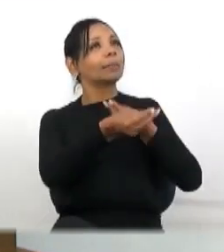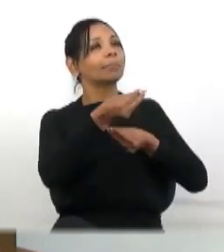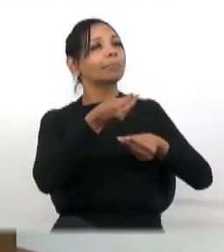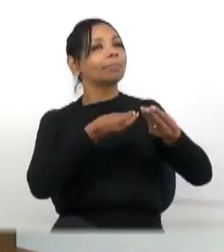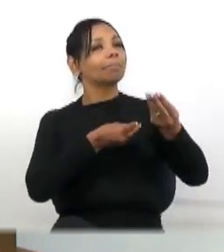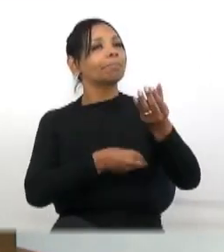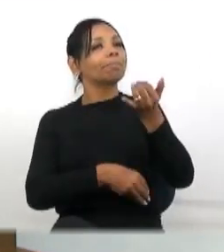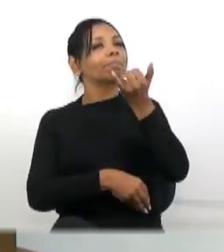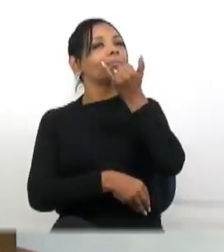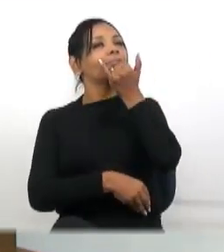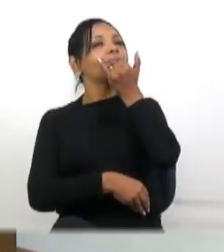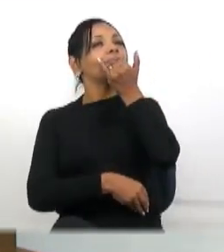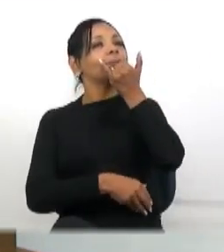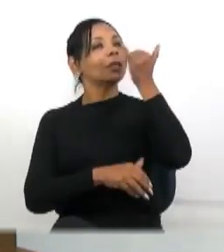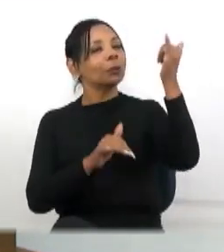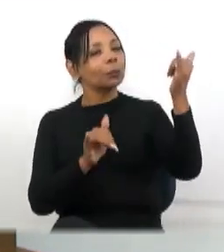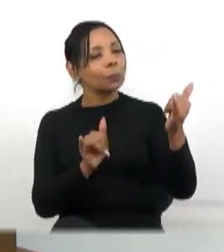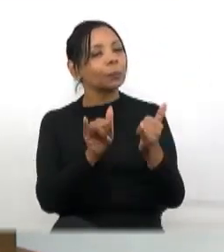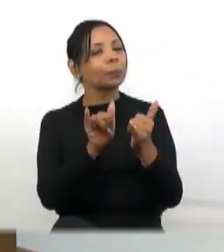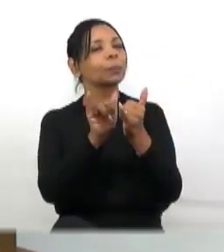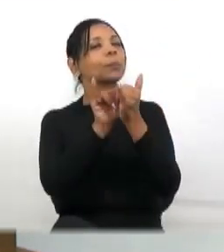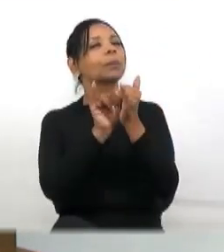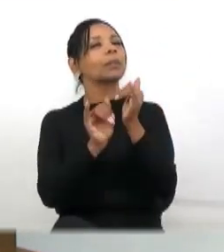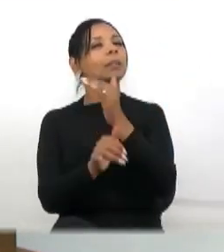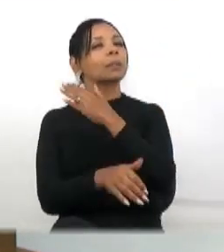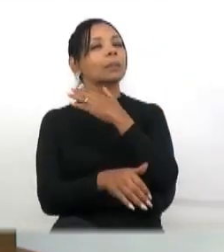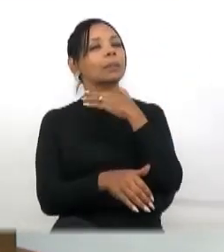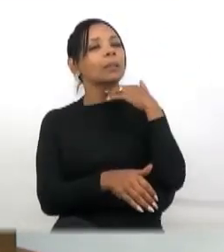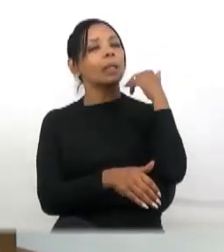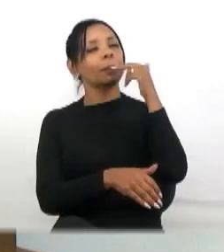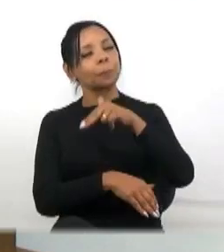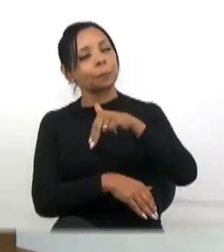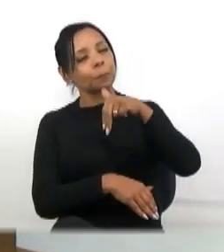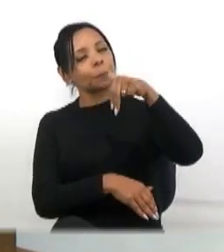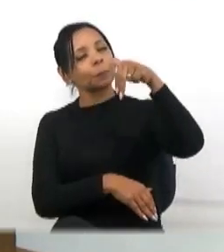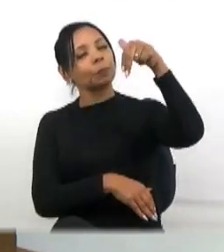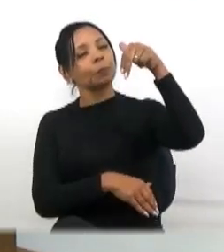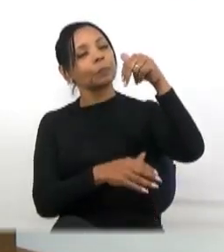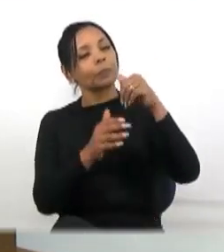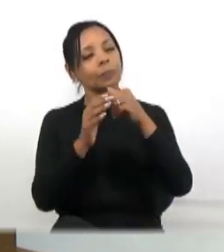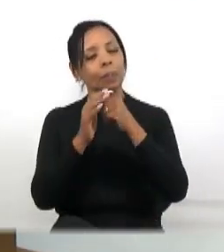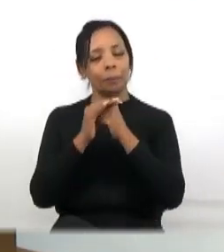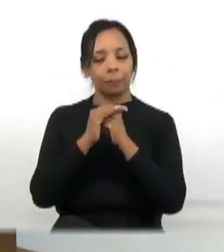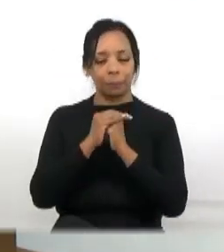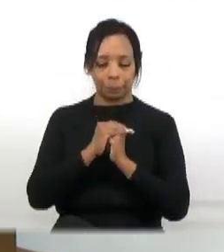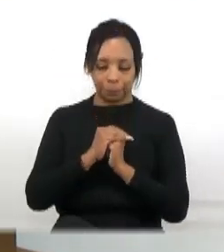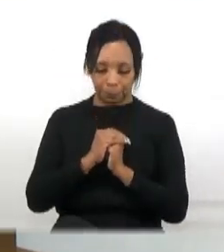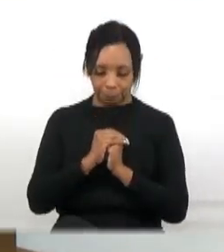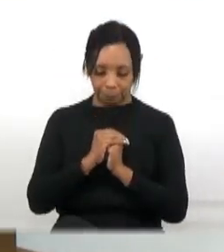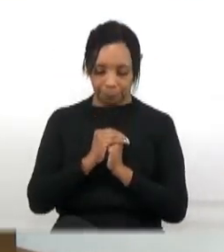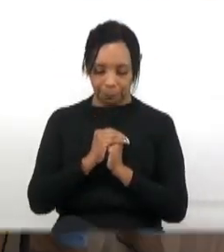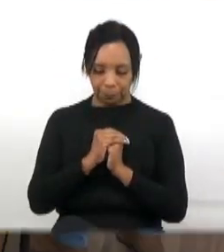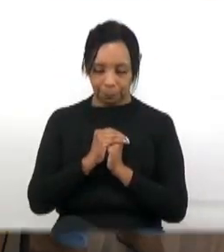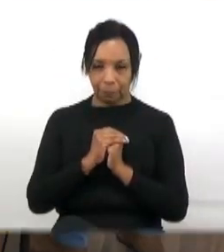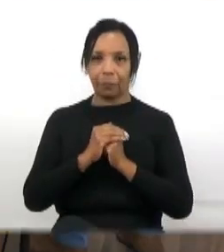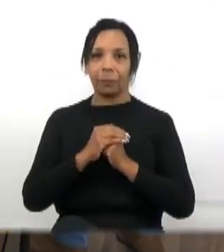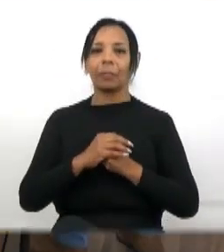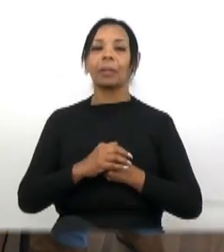perdoando que se é perdoado e é morrendo que se vive para a vida eterna Amém Amém